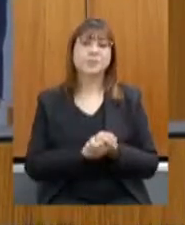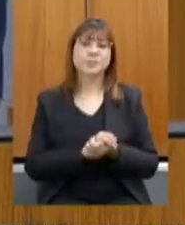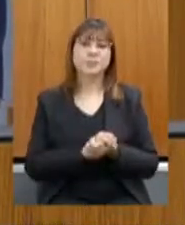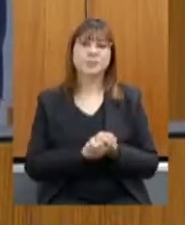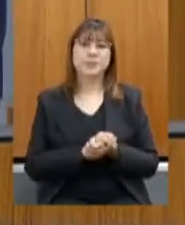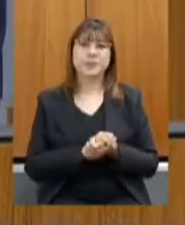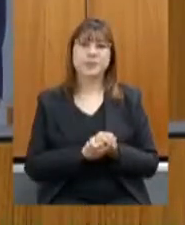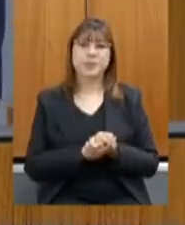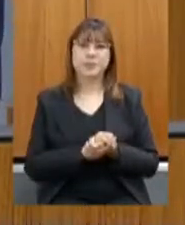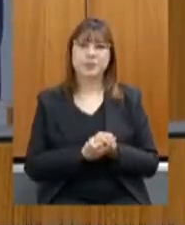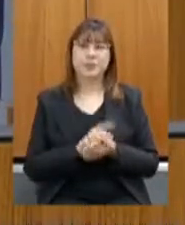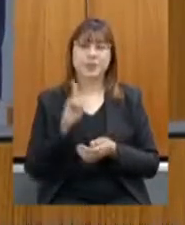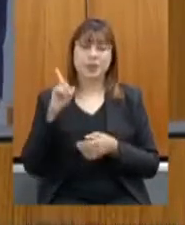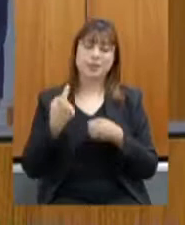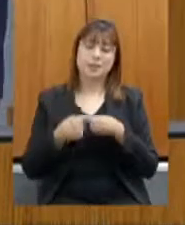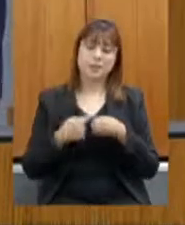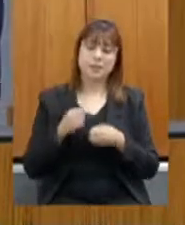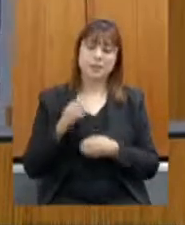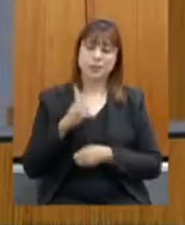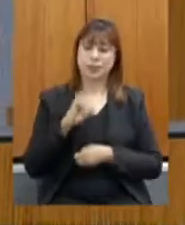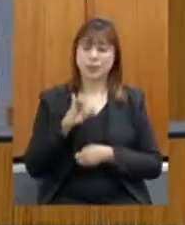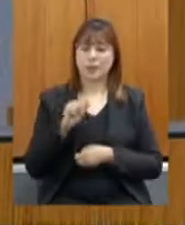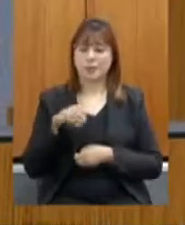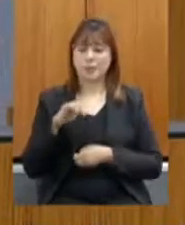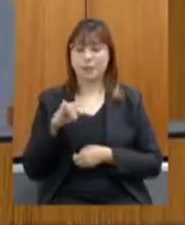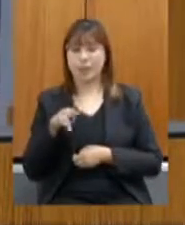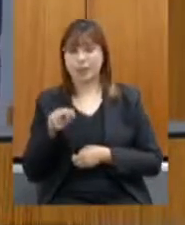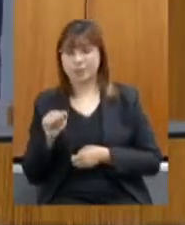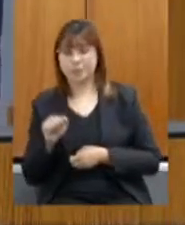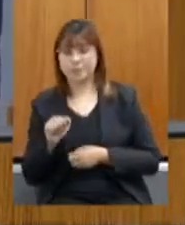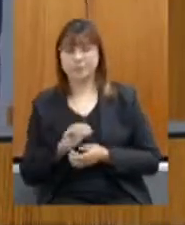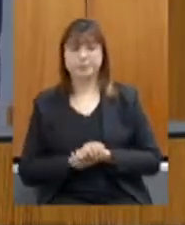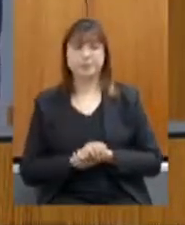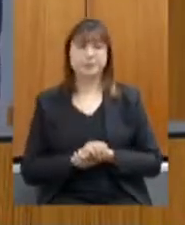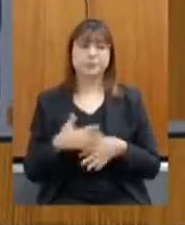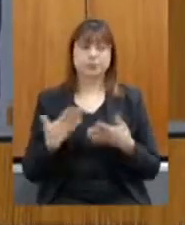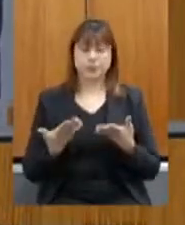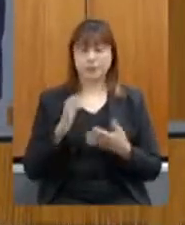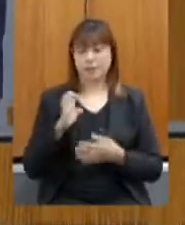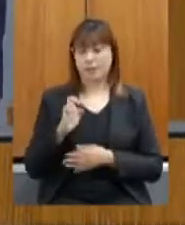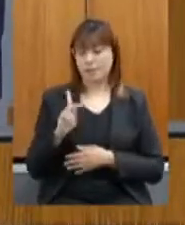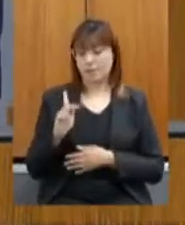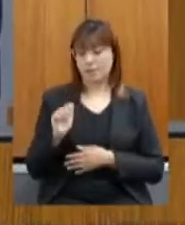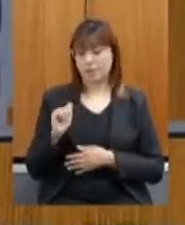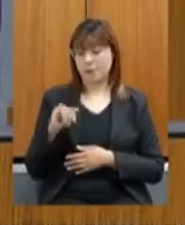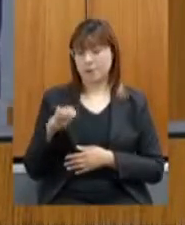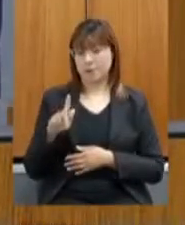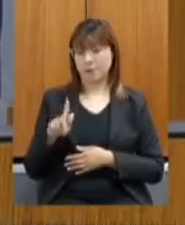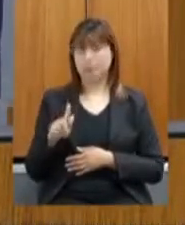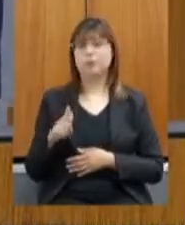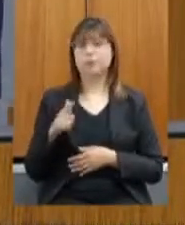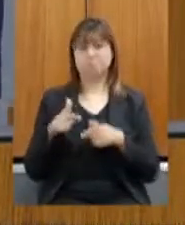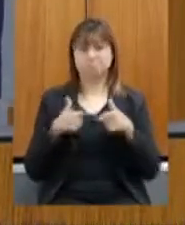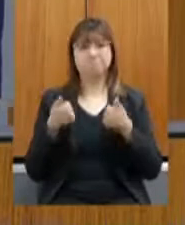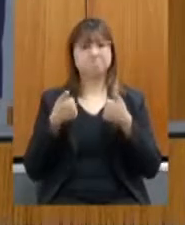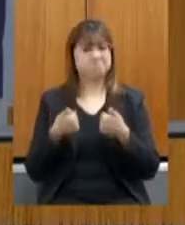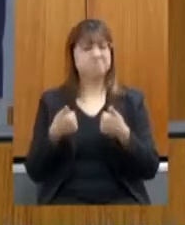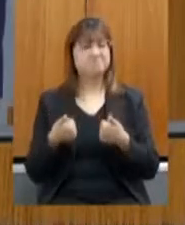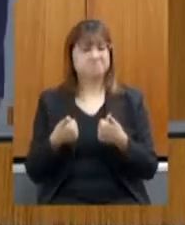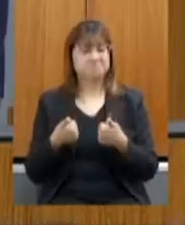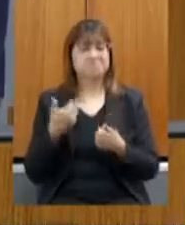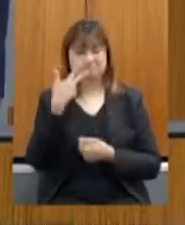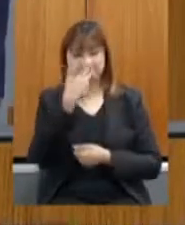lá em Diamantina. ou seja, a nossa Ipamig está fazendo bonito, o nosso governo está fazendo bonito e esse